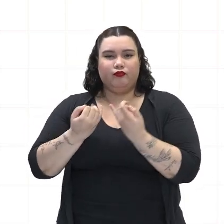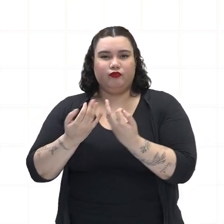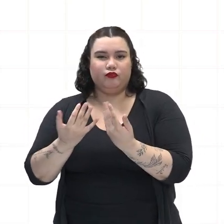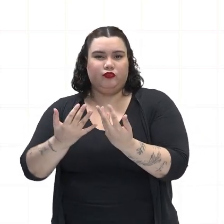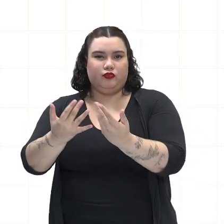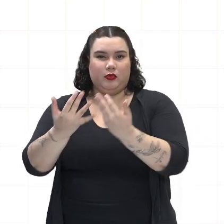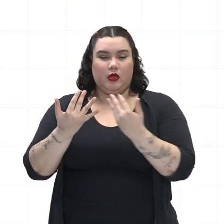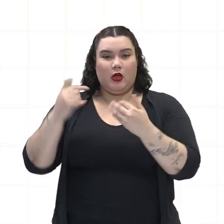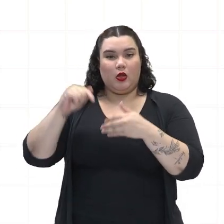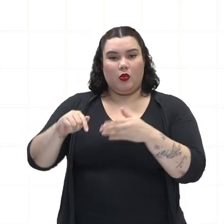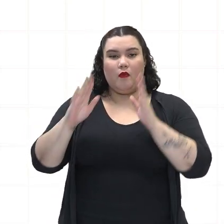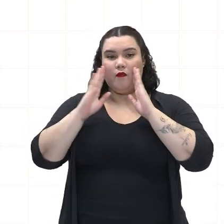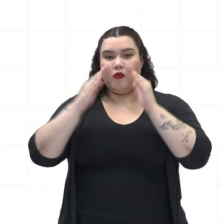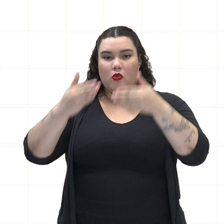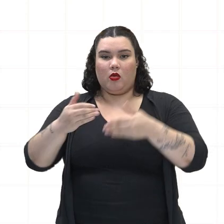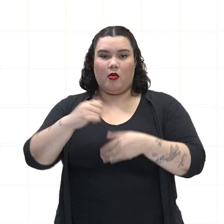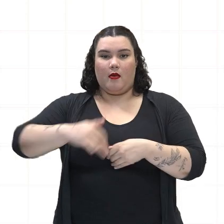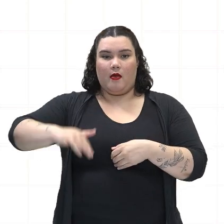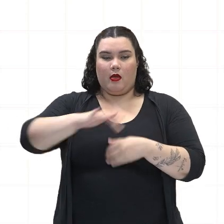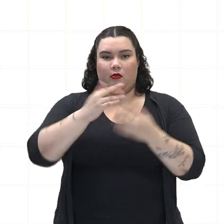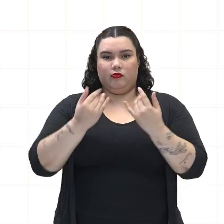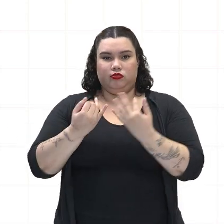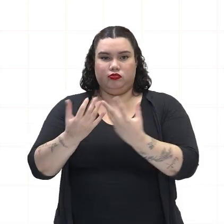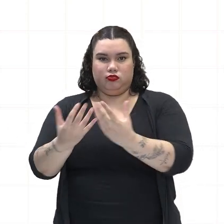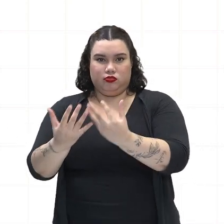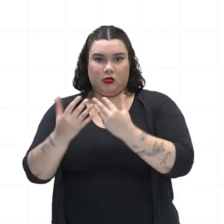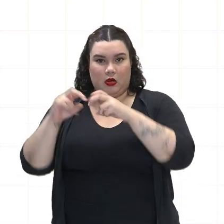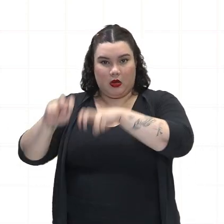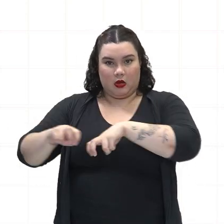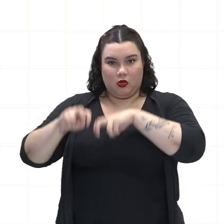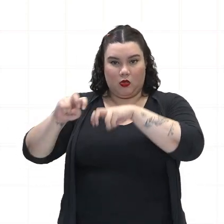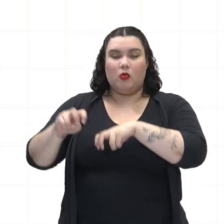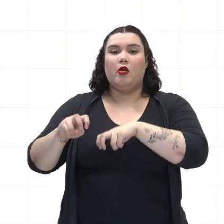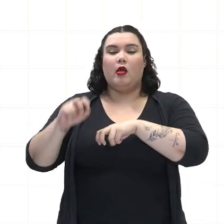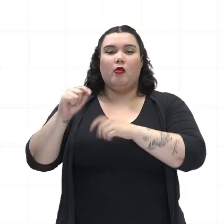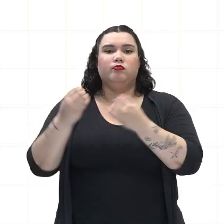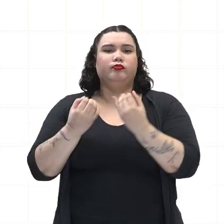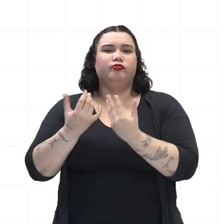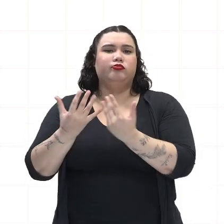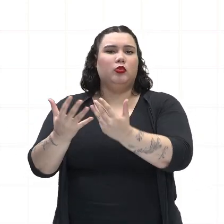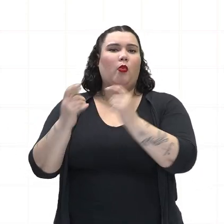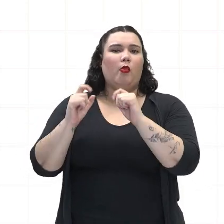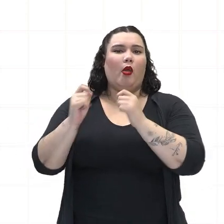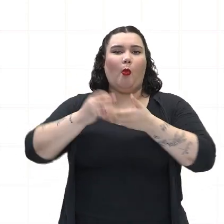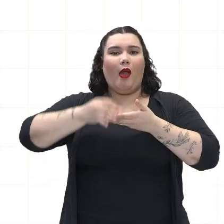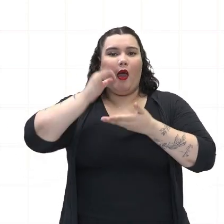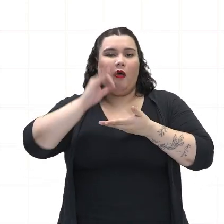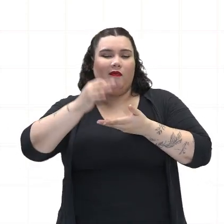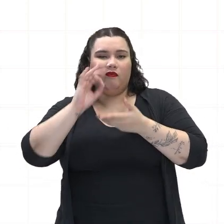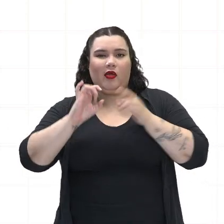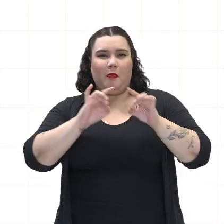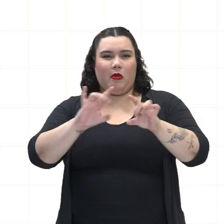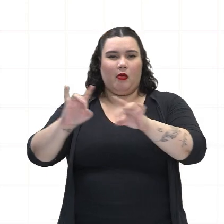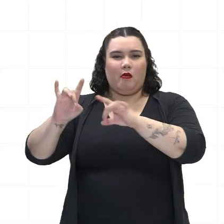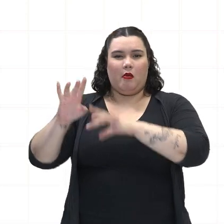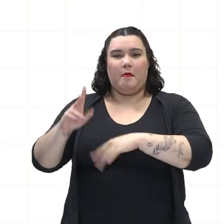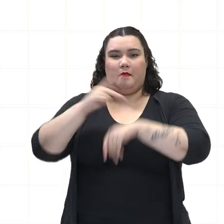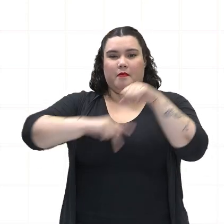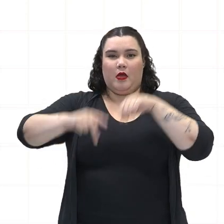economia ligada ao setor agrícola, com destaque para o café, que impulsionou o crescimento do país e a expansão da